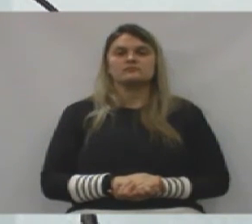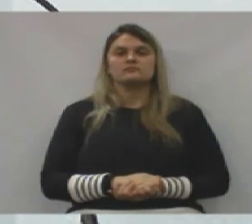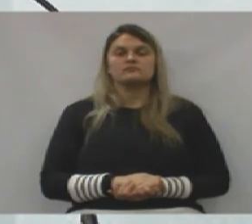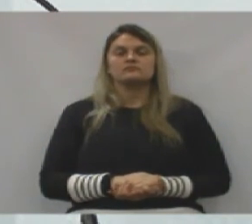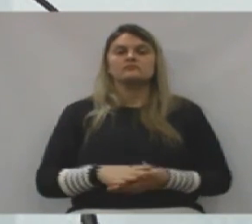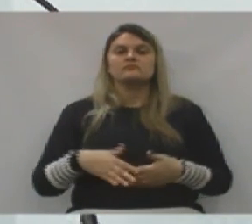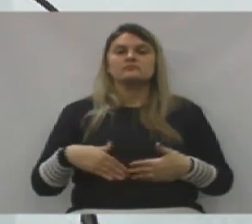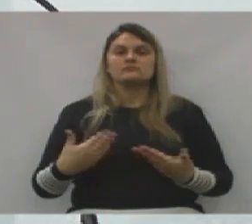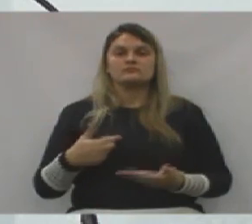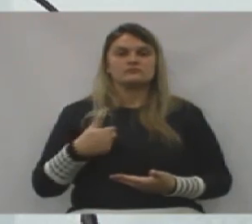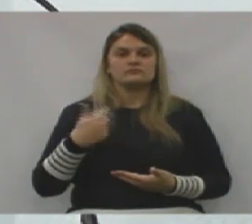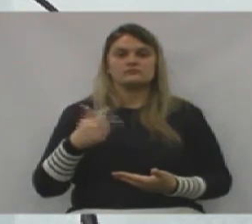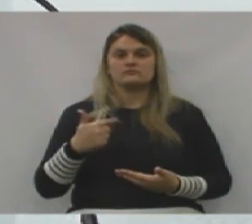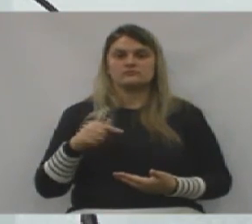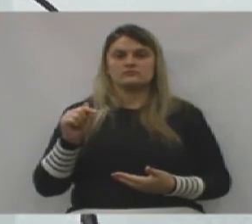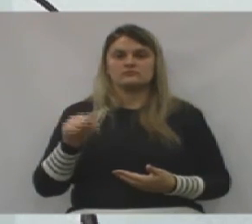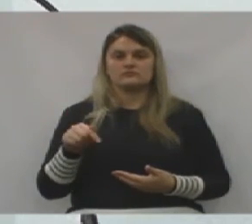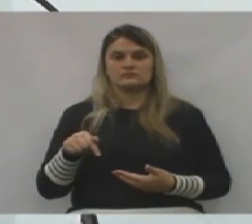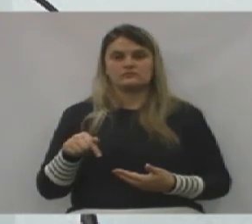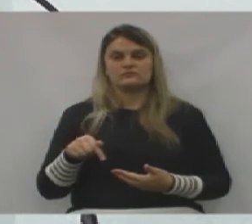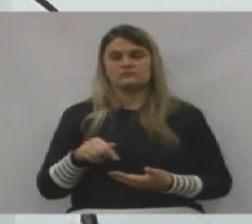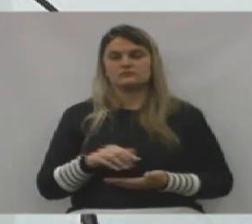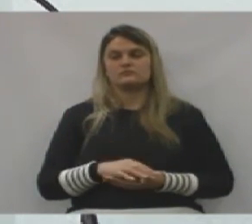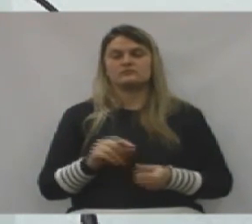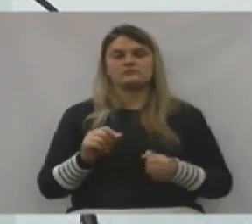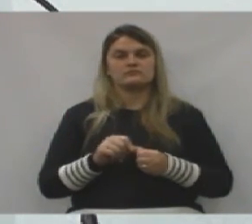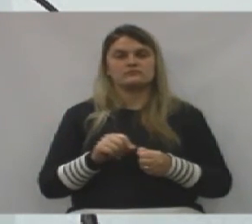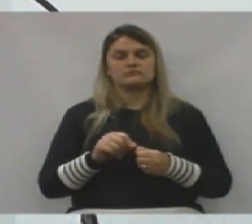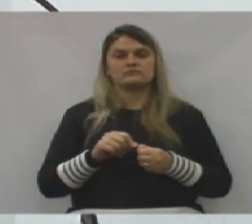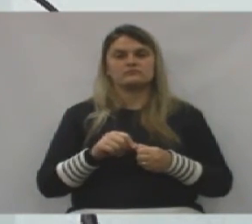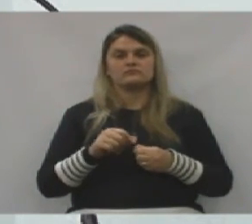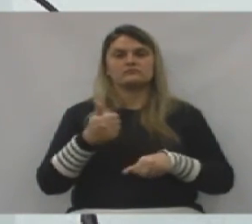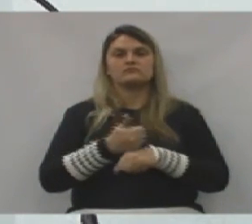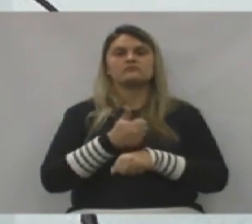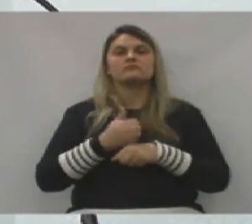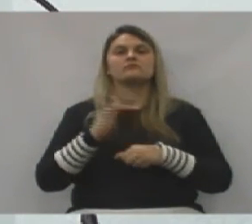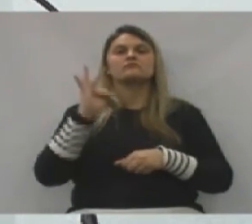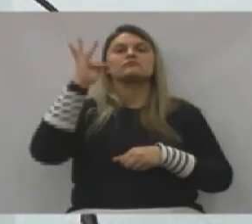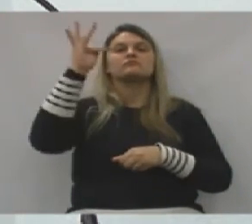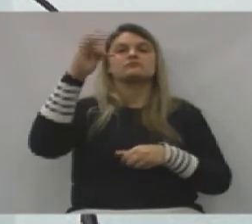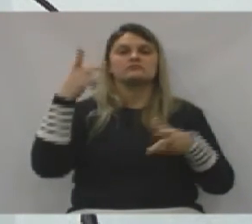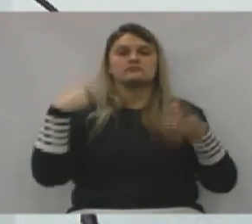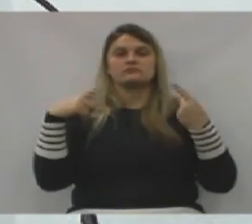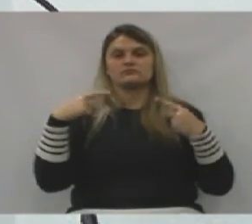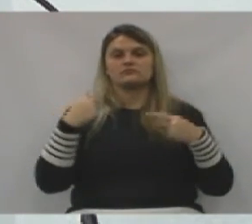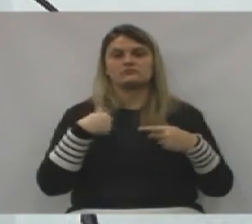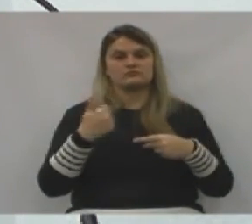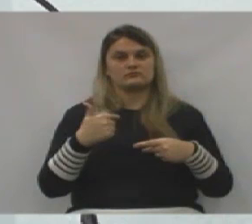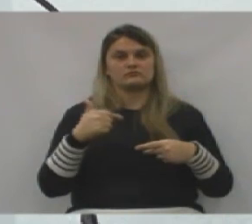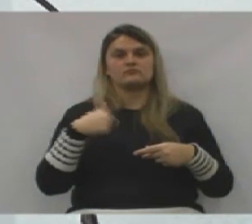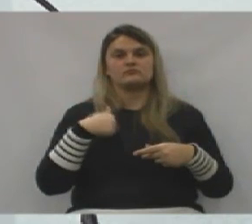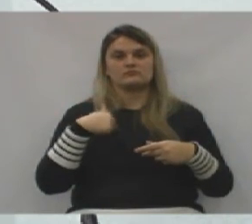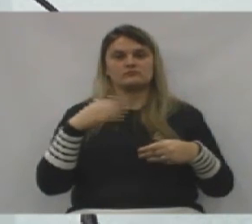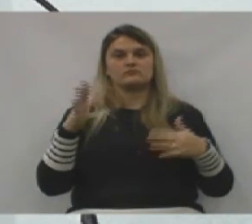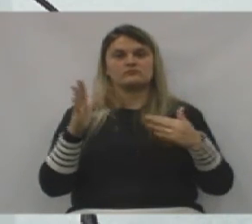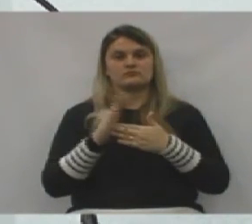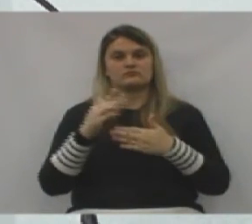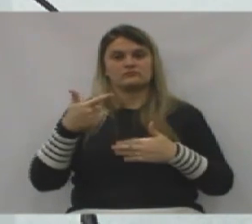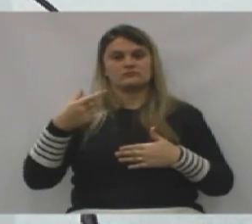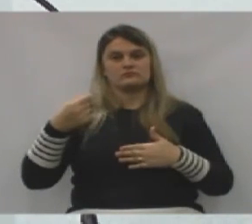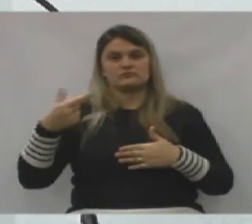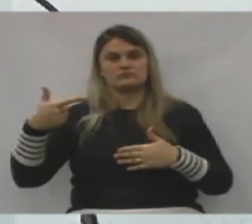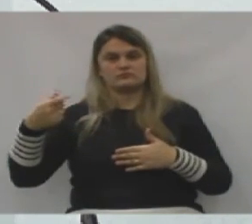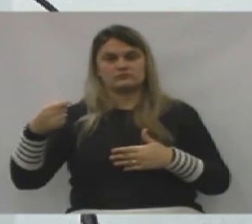então eu não estou aqui fazendo carreira na política. Não estou. Estou aqui até 2020